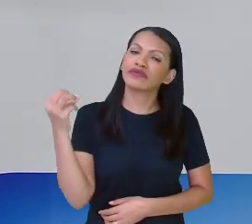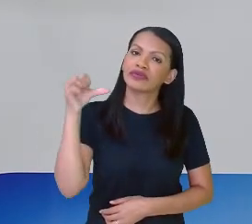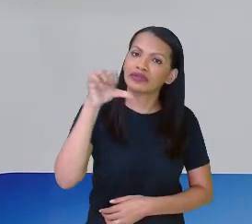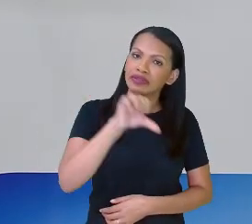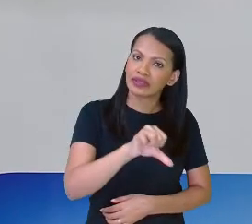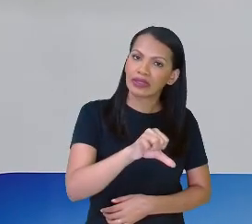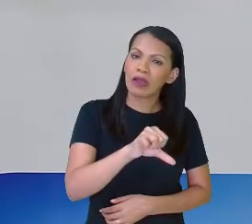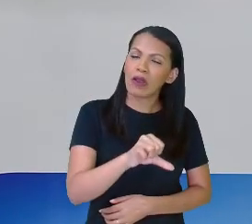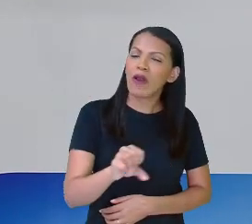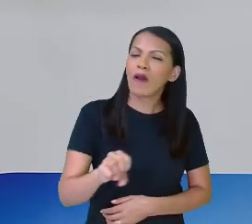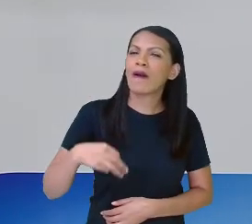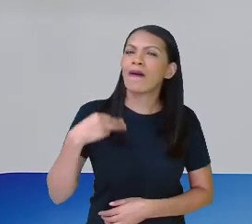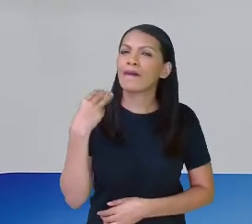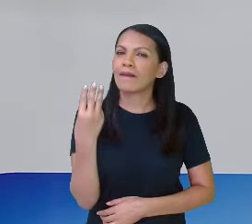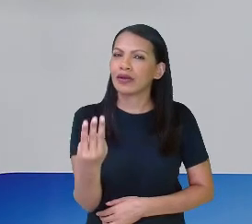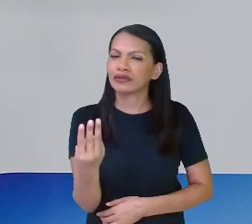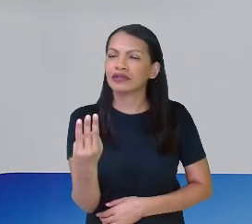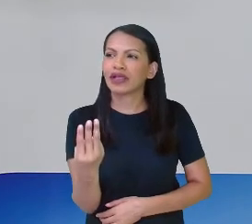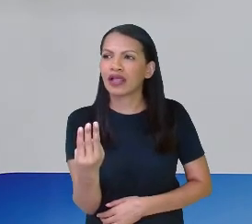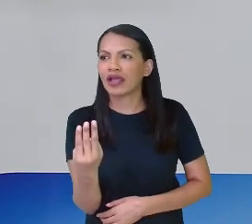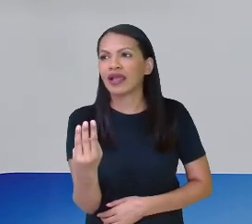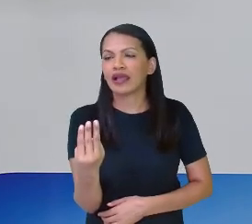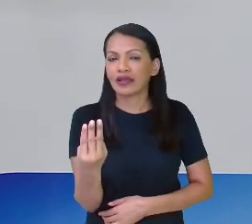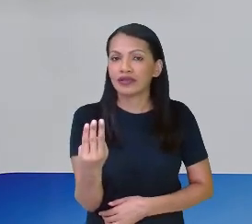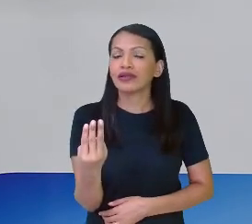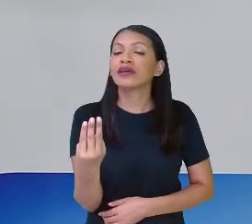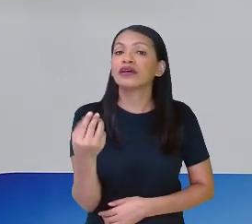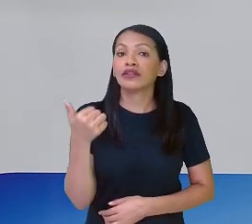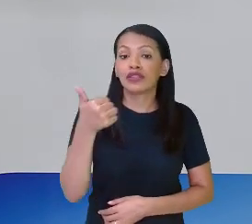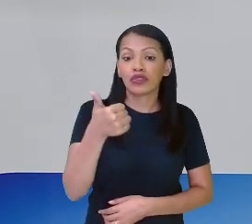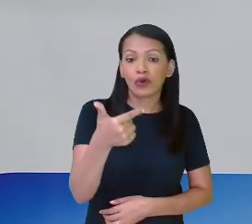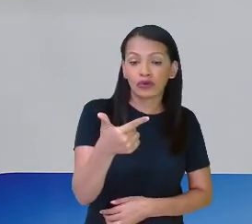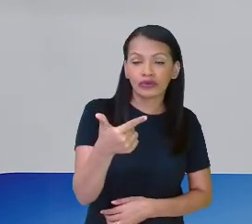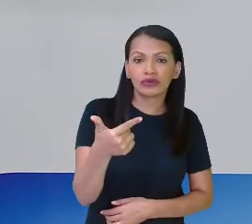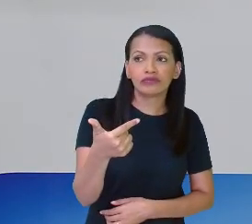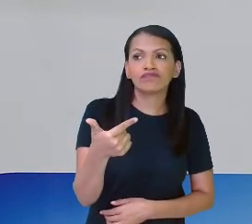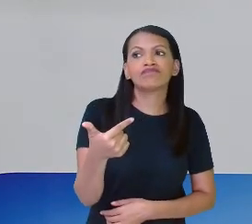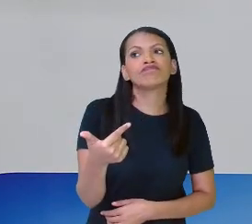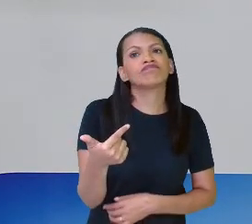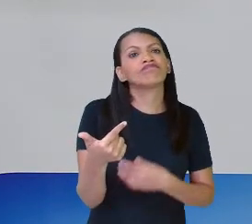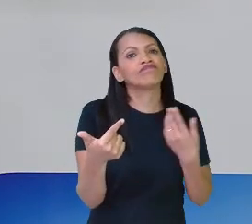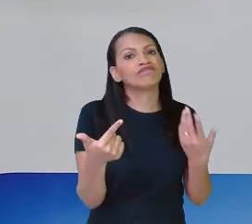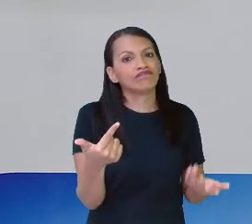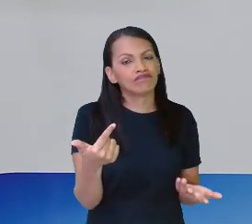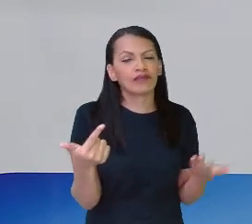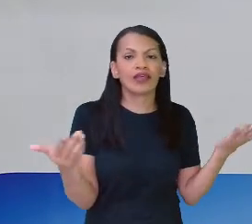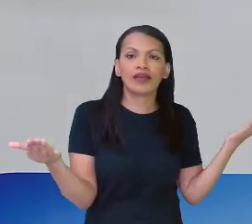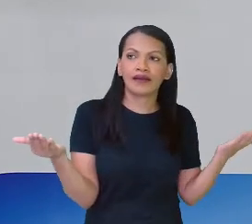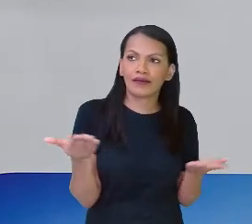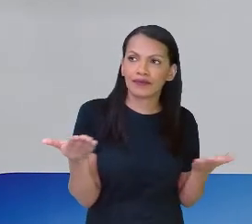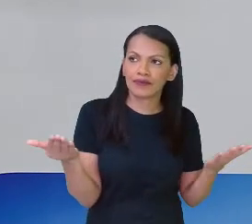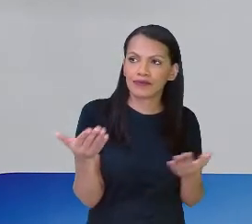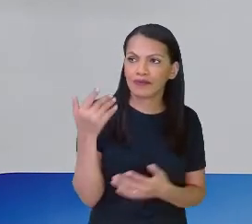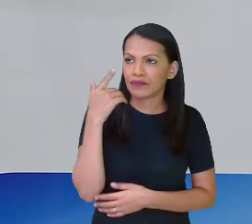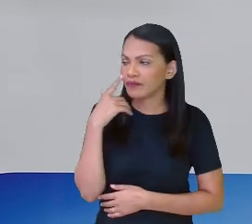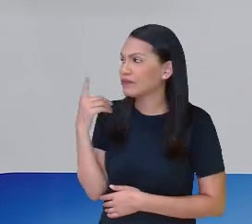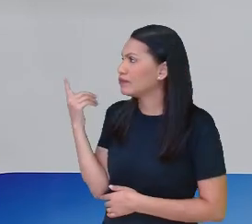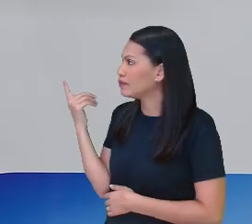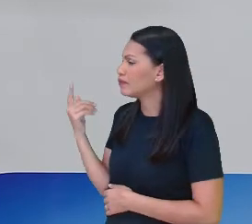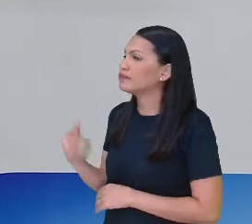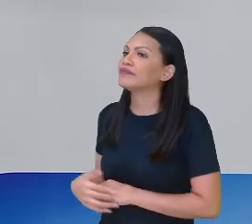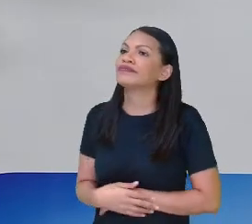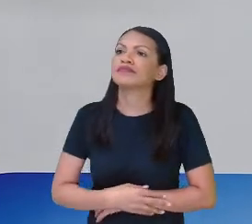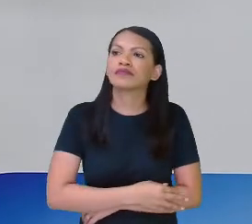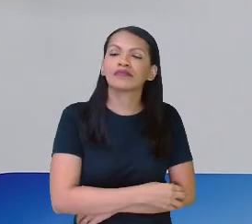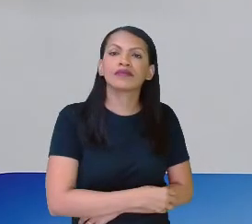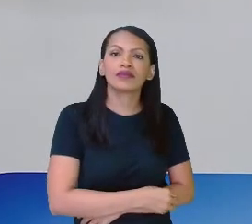Nove mais três. Doze. Porém, eu vou contar meio quadradinho